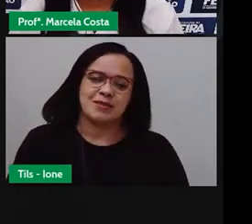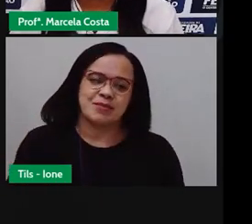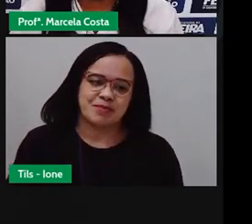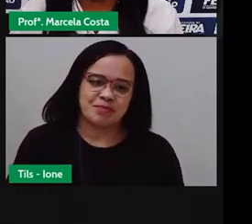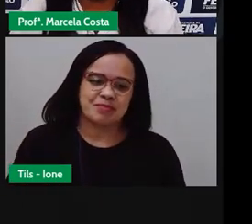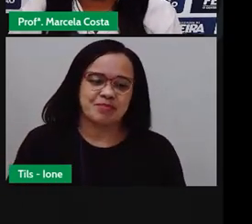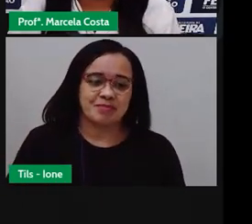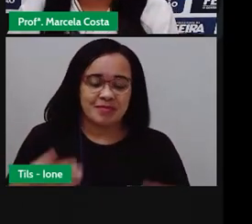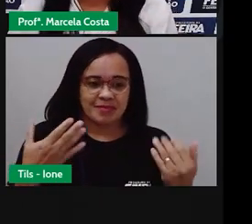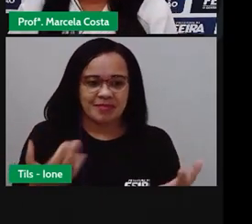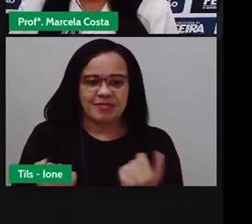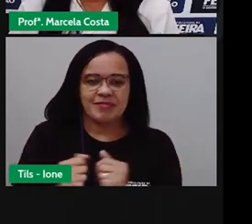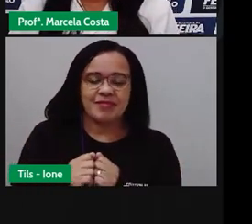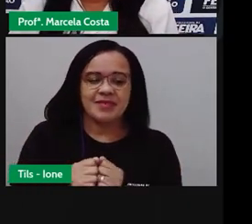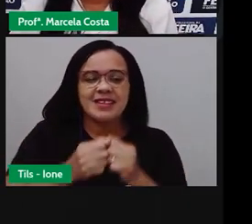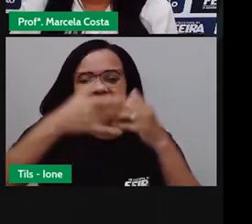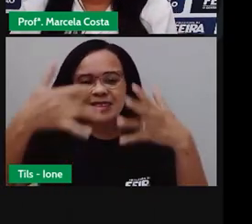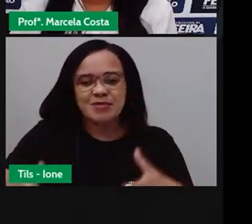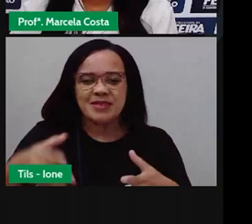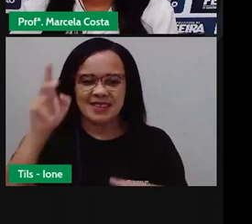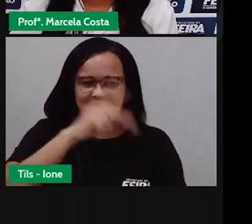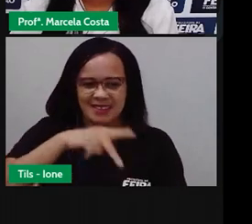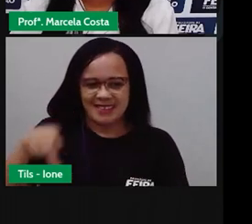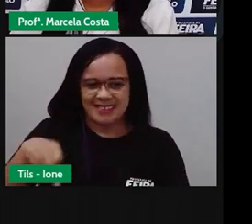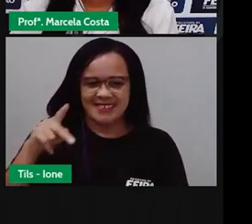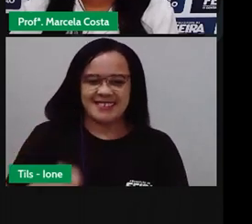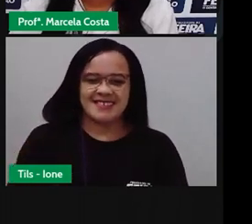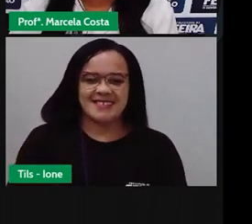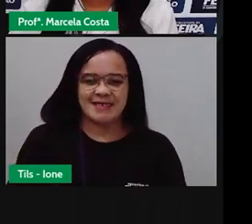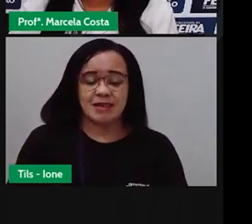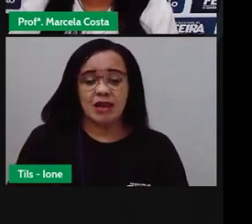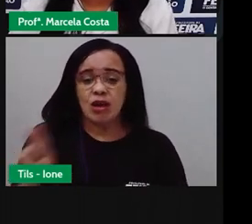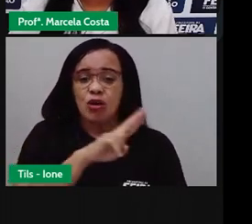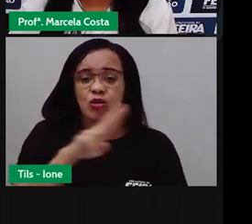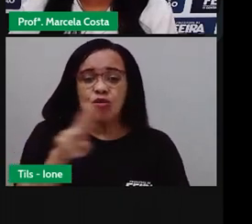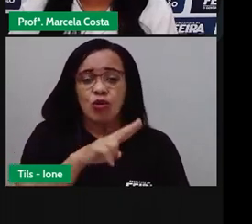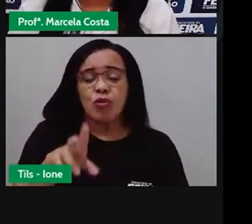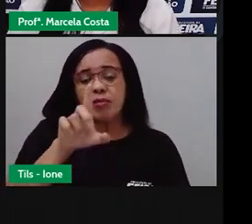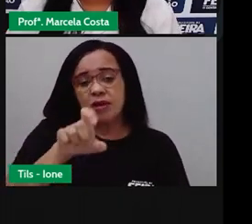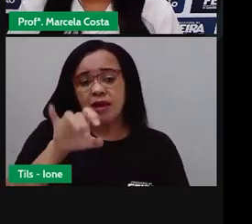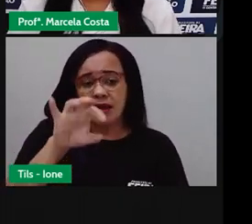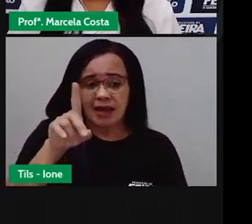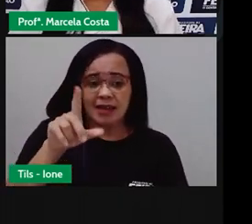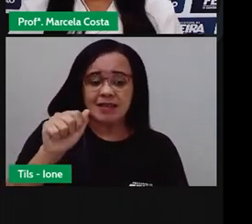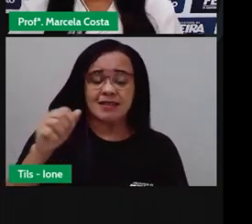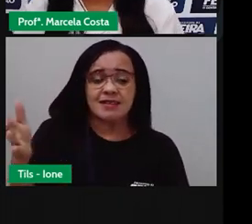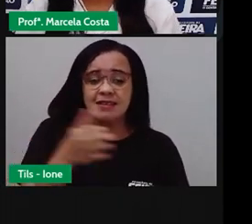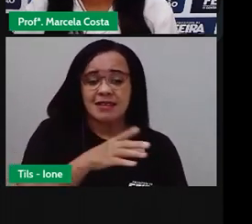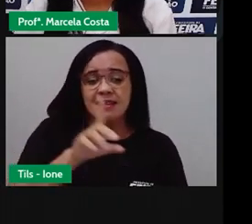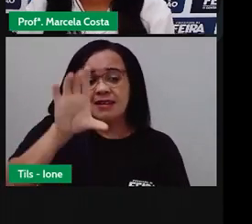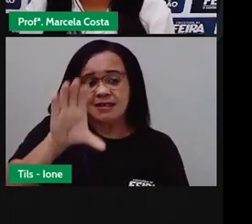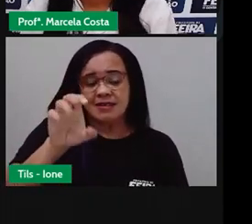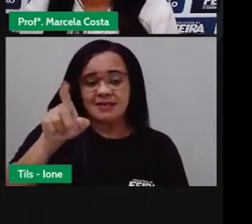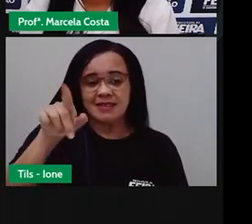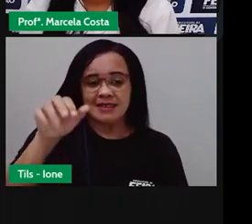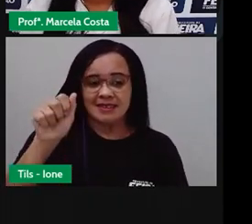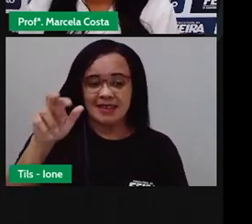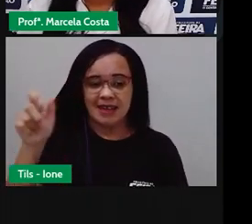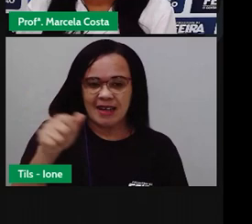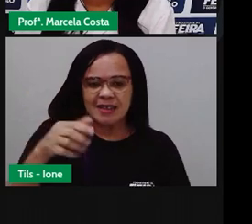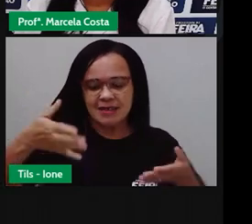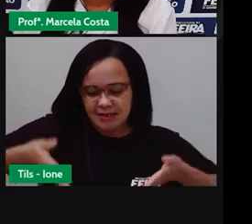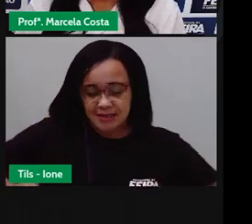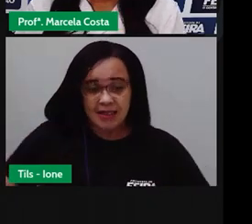Vamos lá Pro Élida. Olá, eu me chamo Élida Cedrai. Eu sou feirense, filha de não feirenses, que